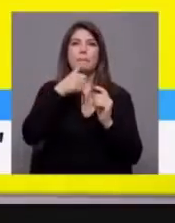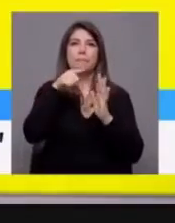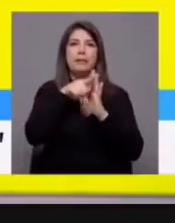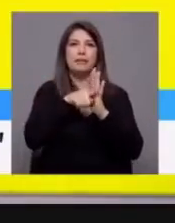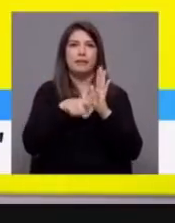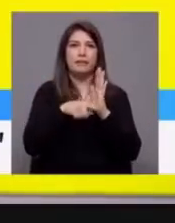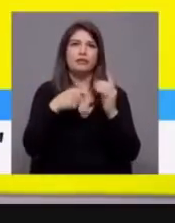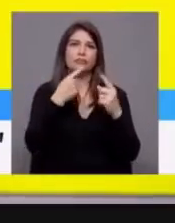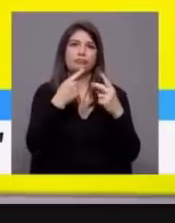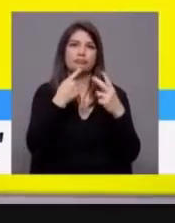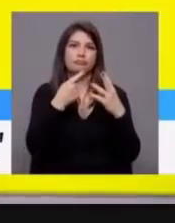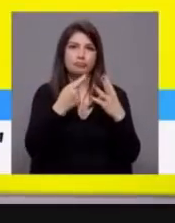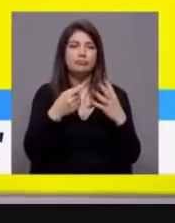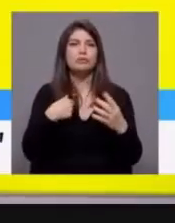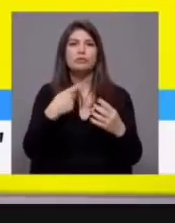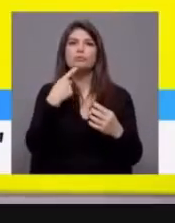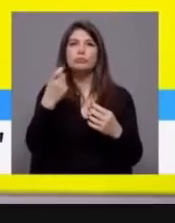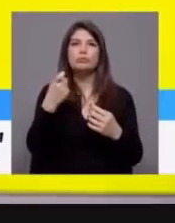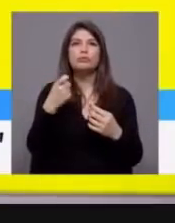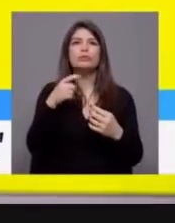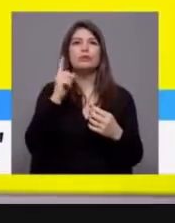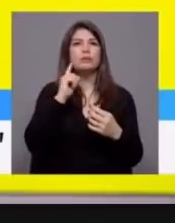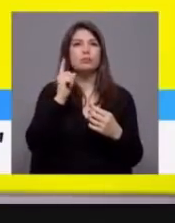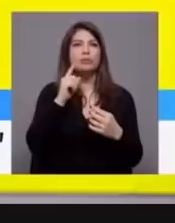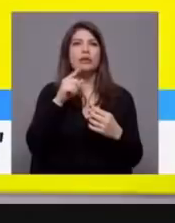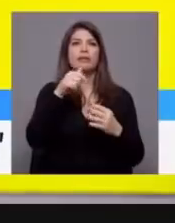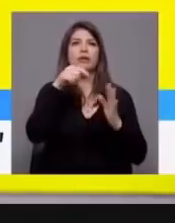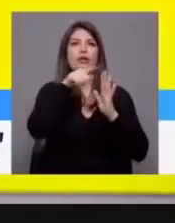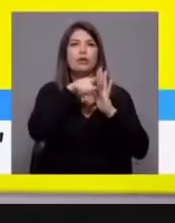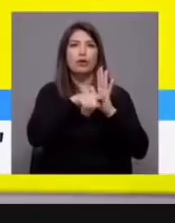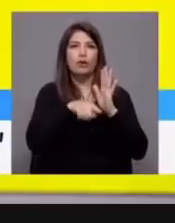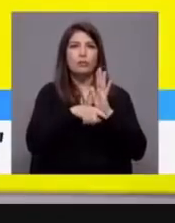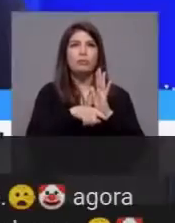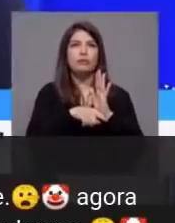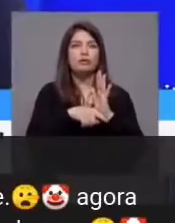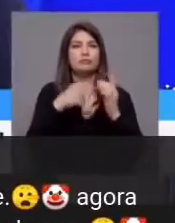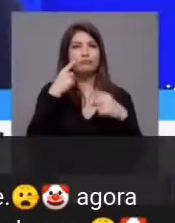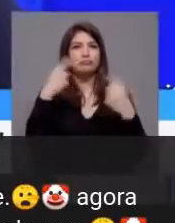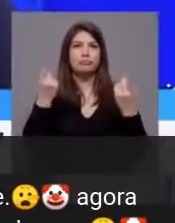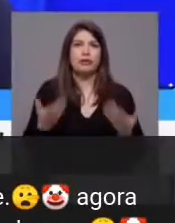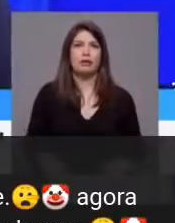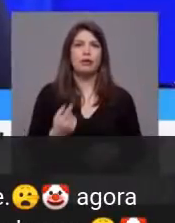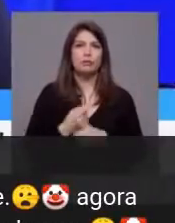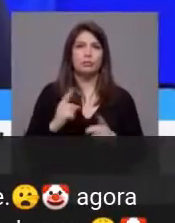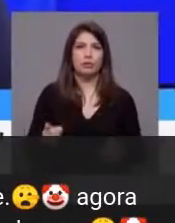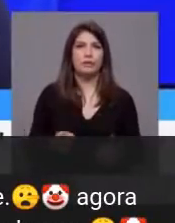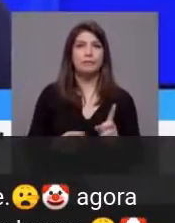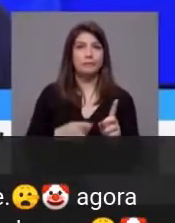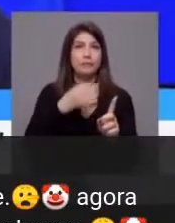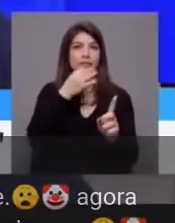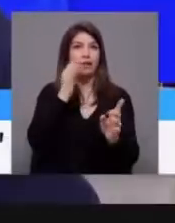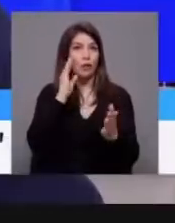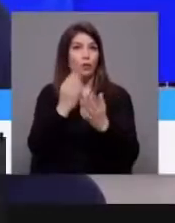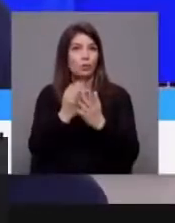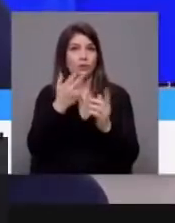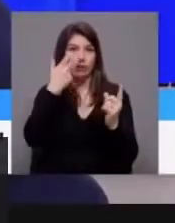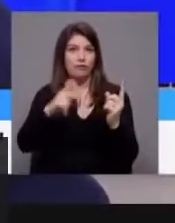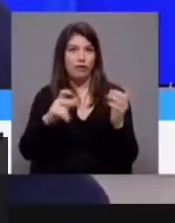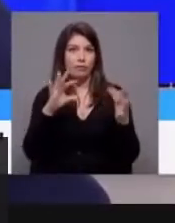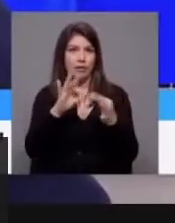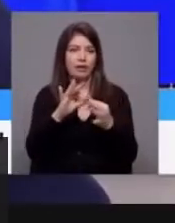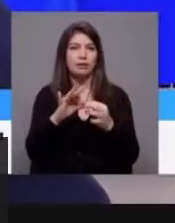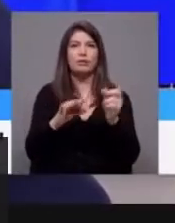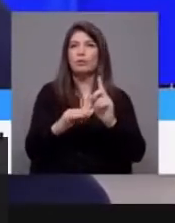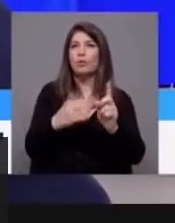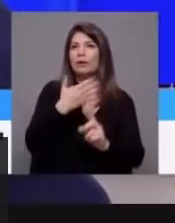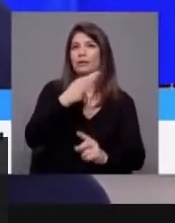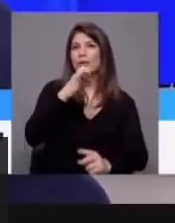negociações. Eu pergunto-lhe porquê é tão importante sair essas normas agora. Muito bem. Só em relação aos pensionistas, lembrar que não há